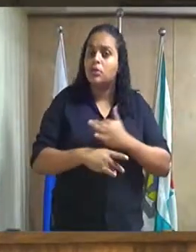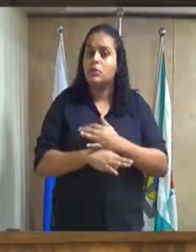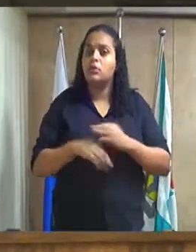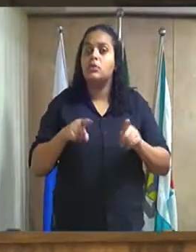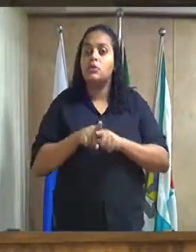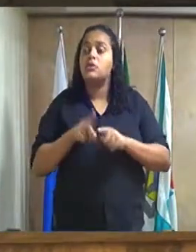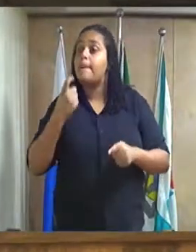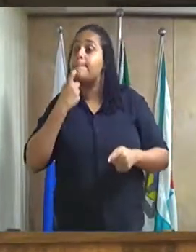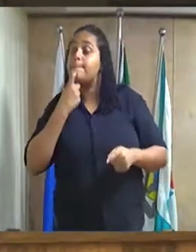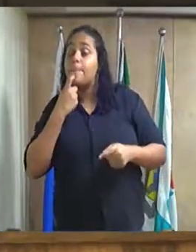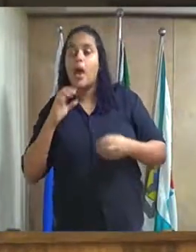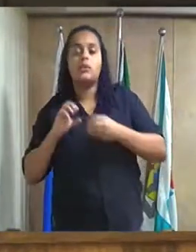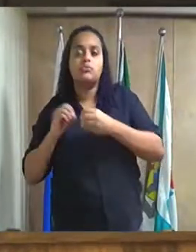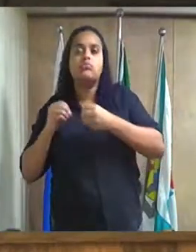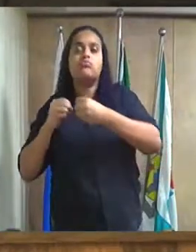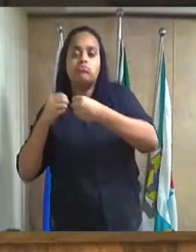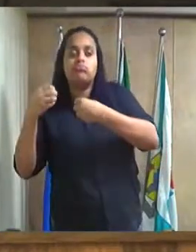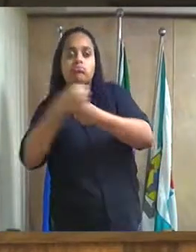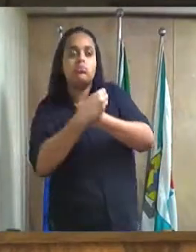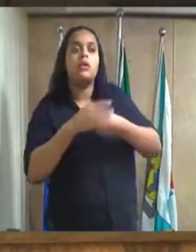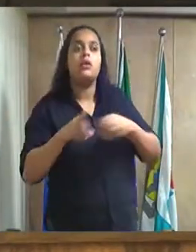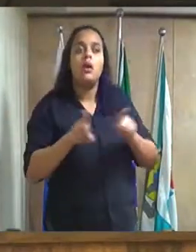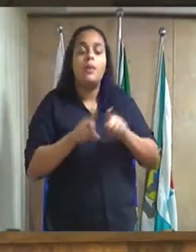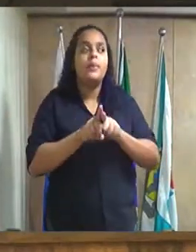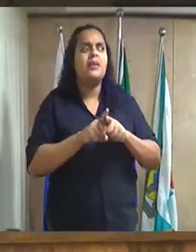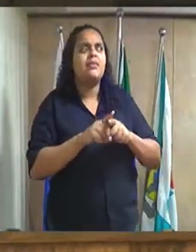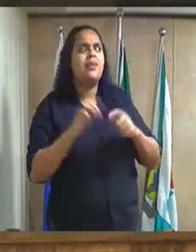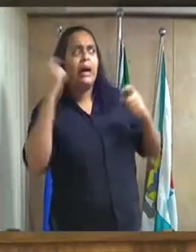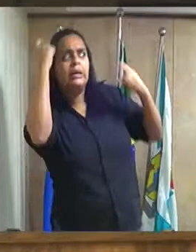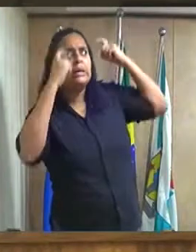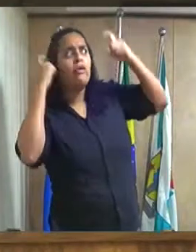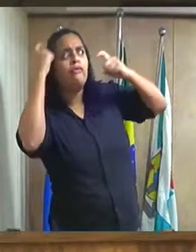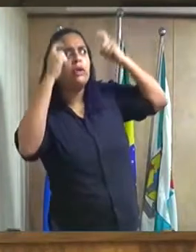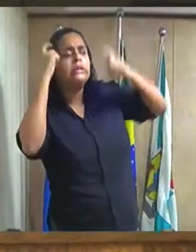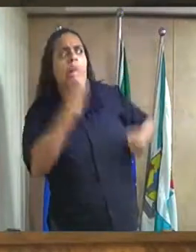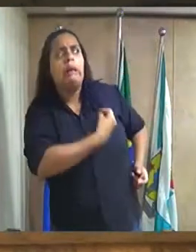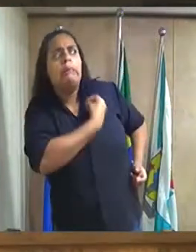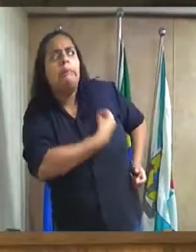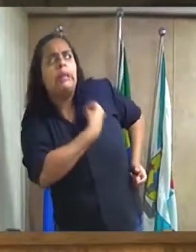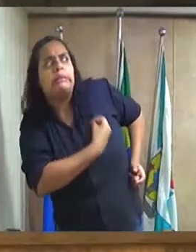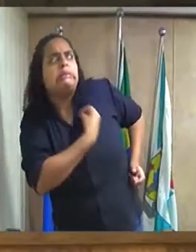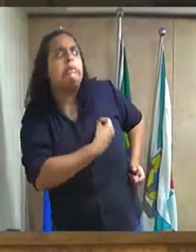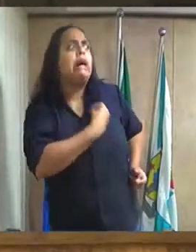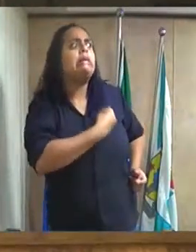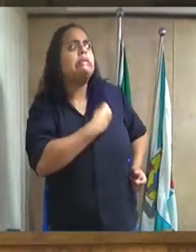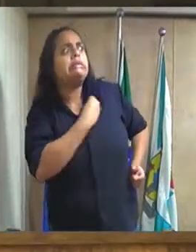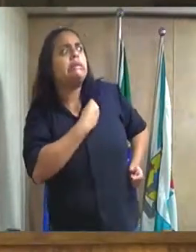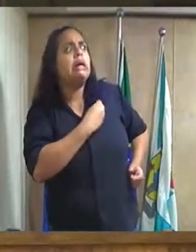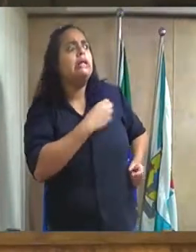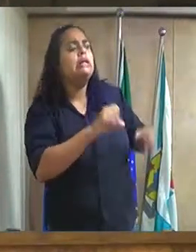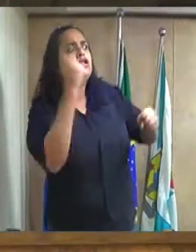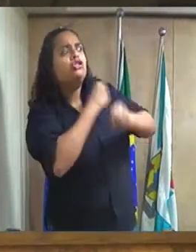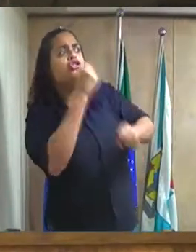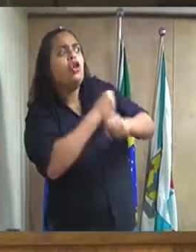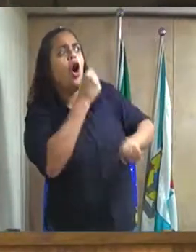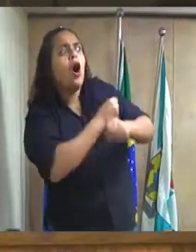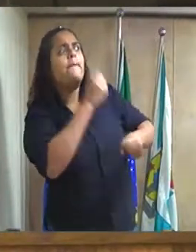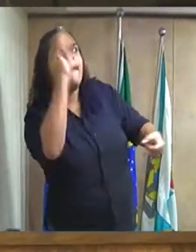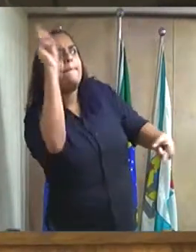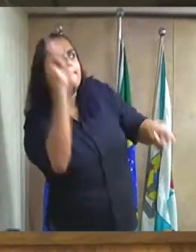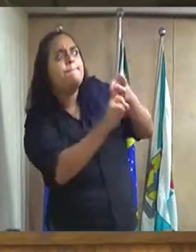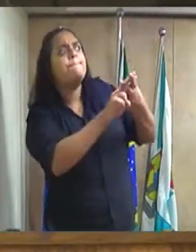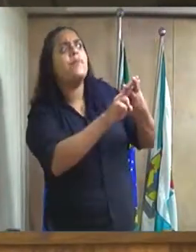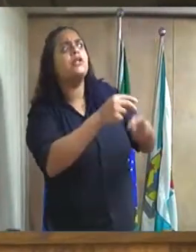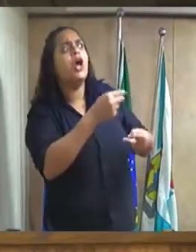entorno que poderia ficar abalada com a presença destes tipos de construções e